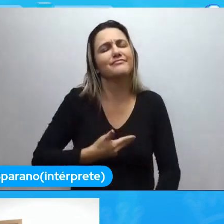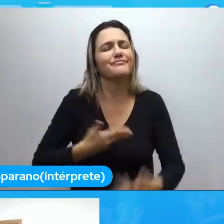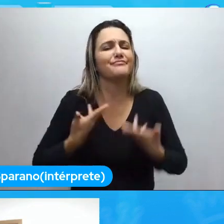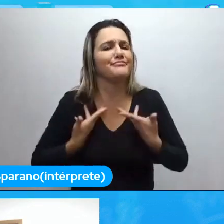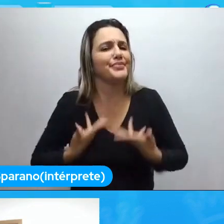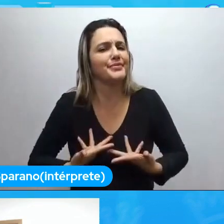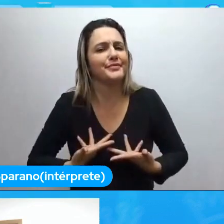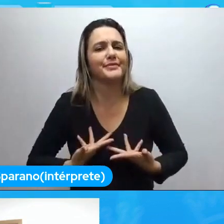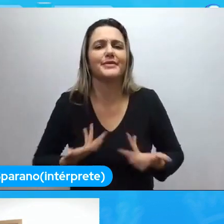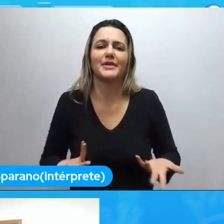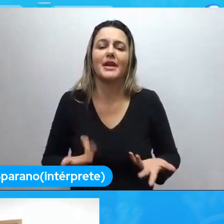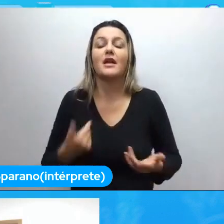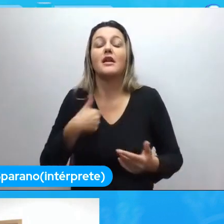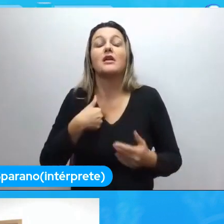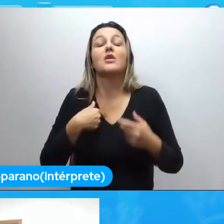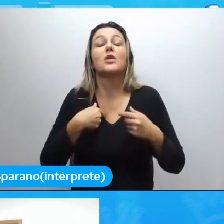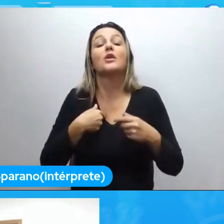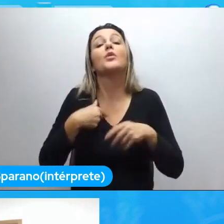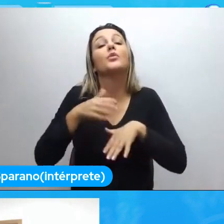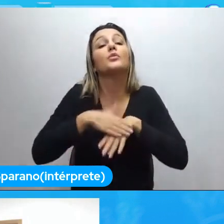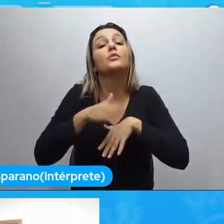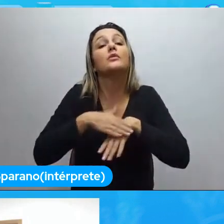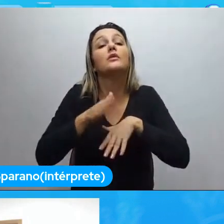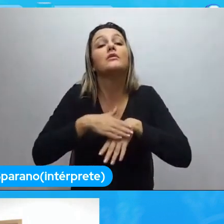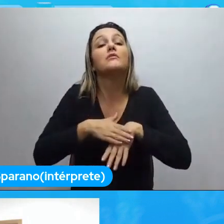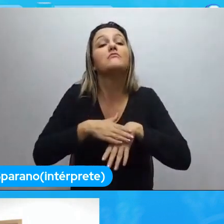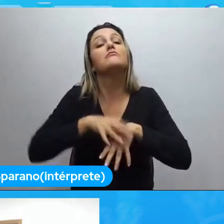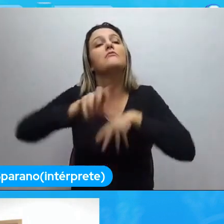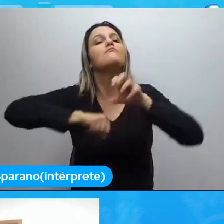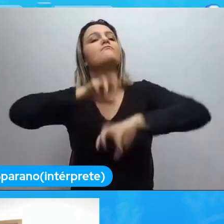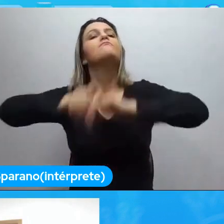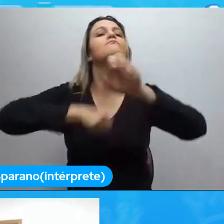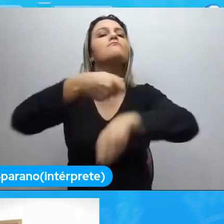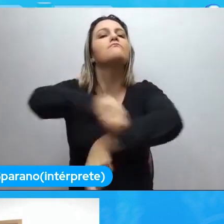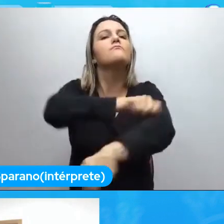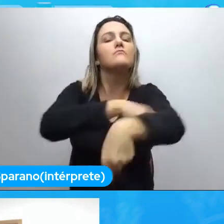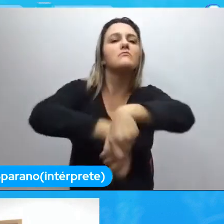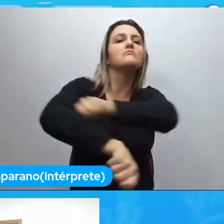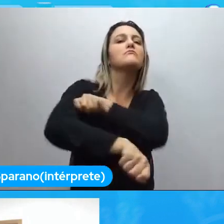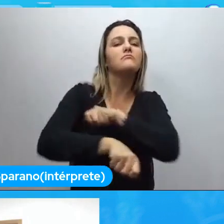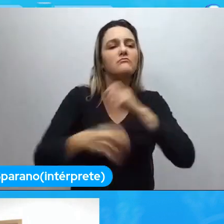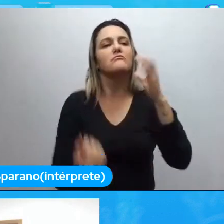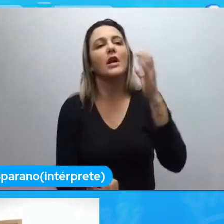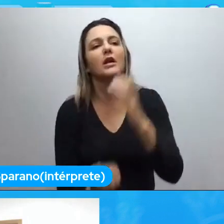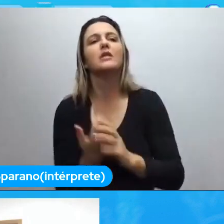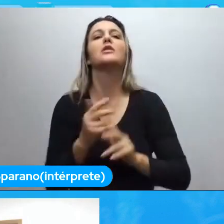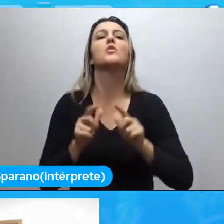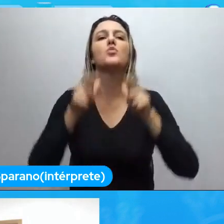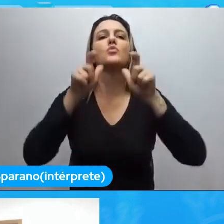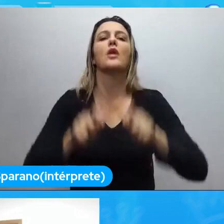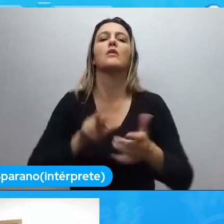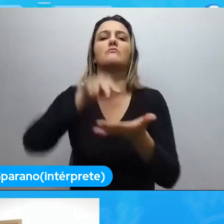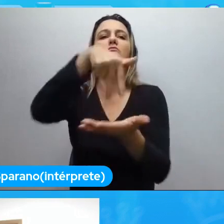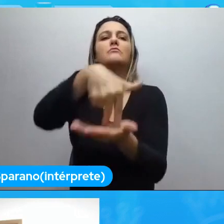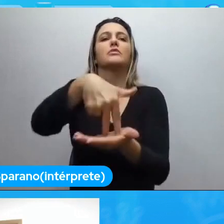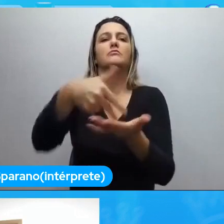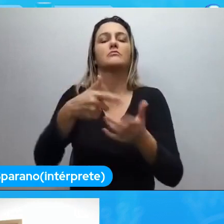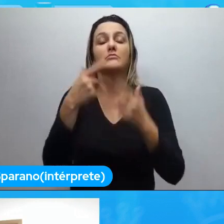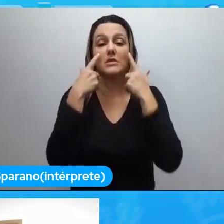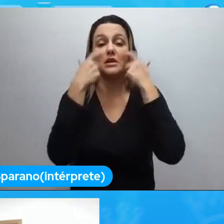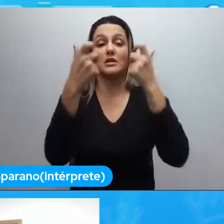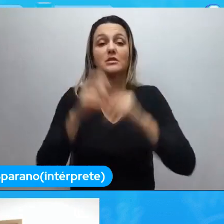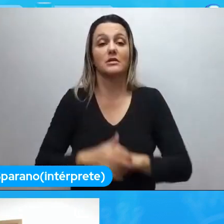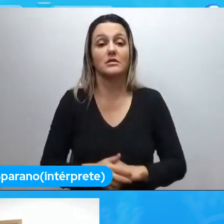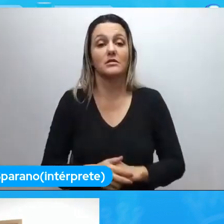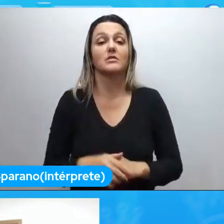prefiro criar lugares. Criar lugares que sejam seguros. Criar espaços que sejam interessantes. Porque eu, enquanto... Quando eu me